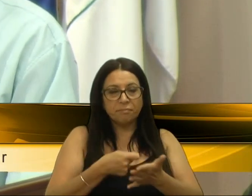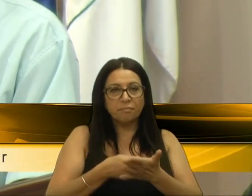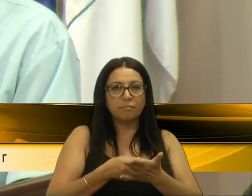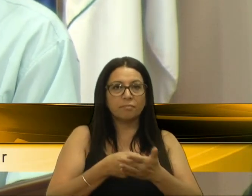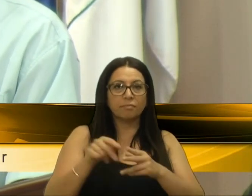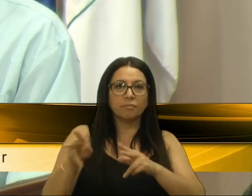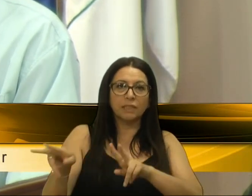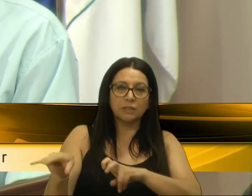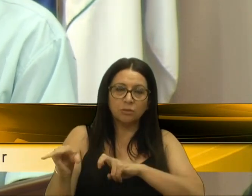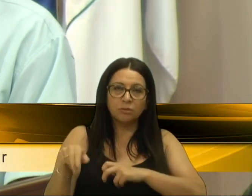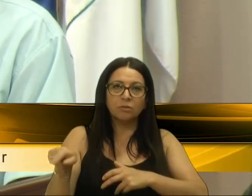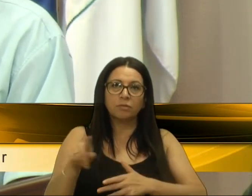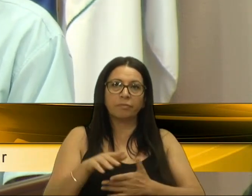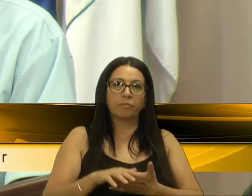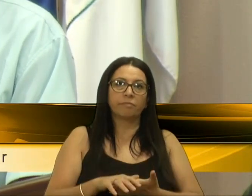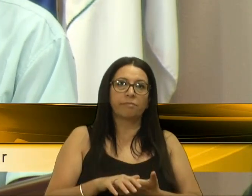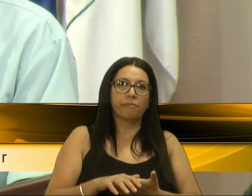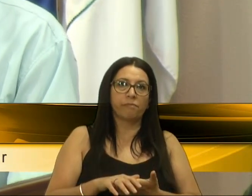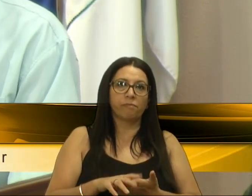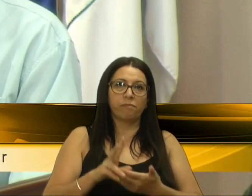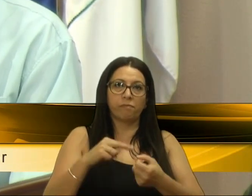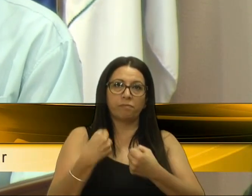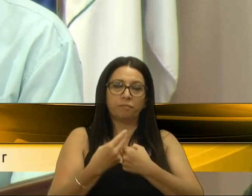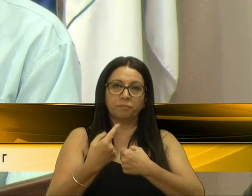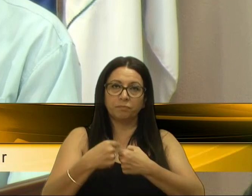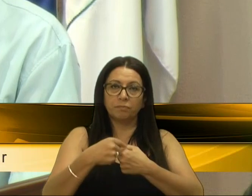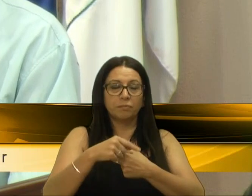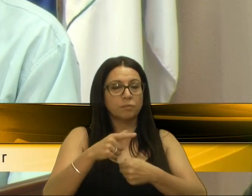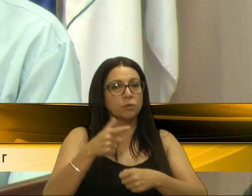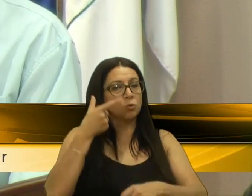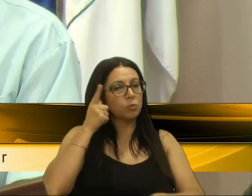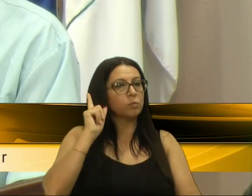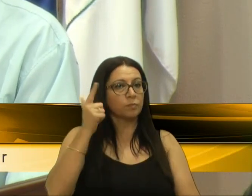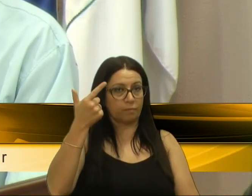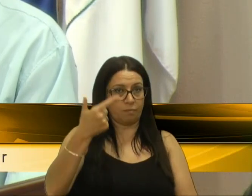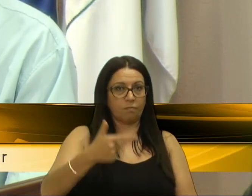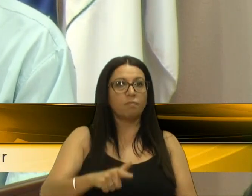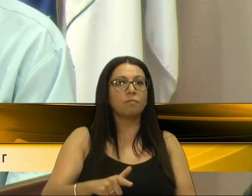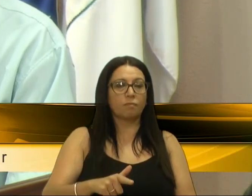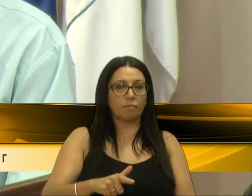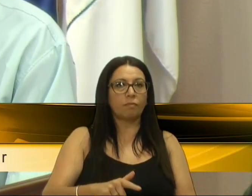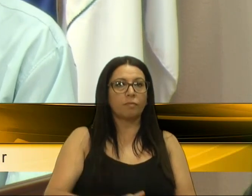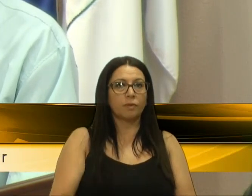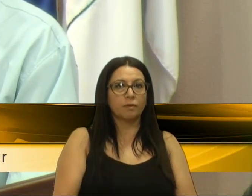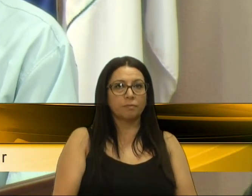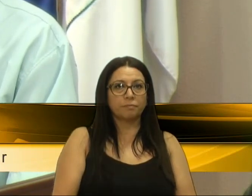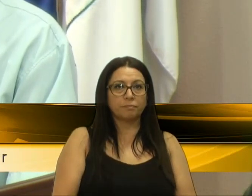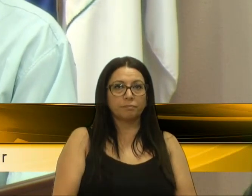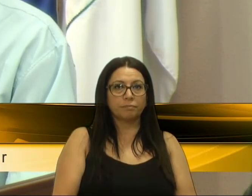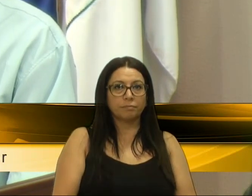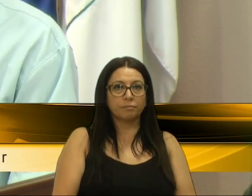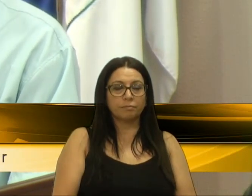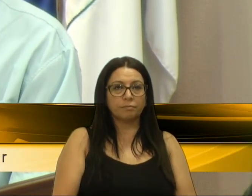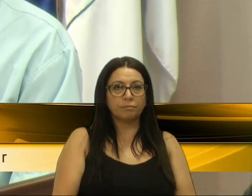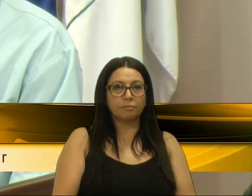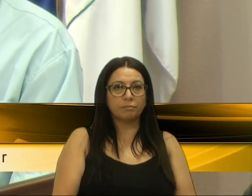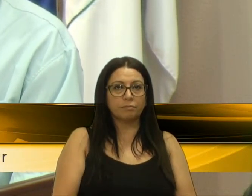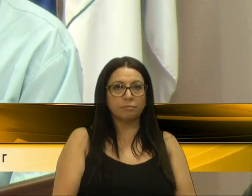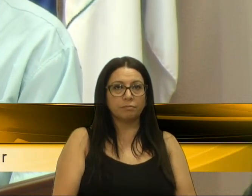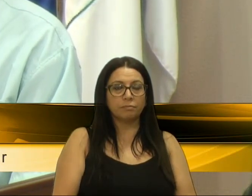interior, tem cobrança na nossa cidade. E ontem, novamente, eu andei